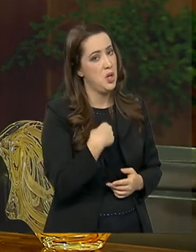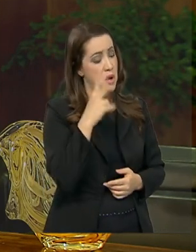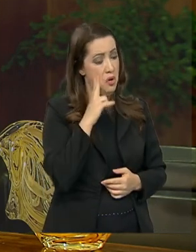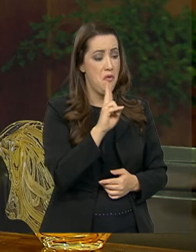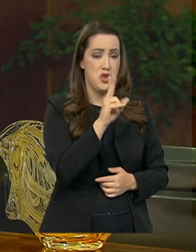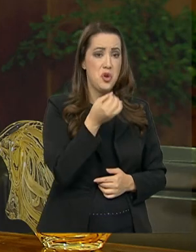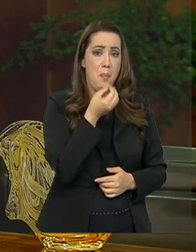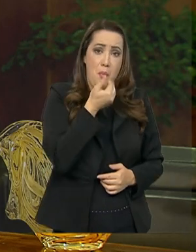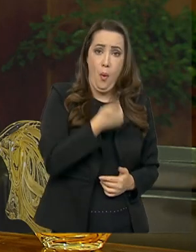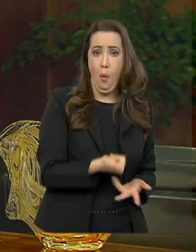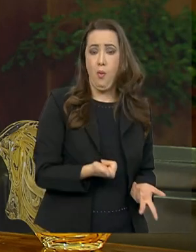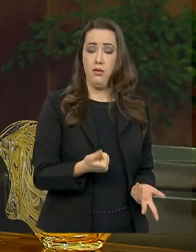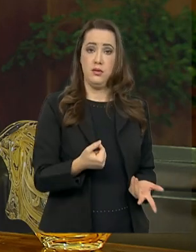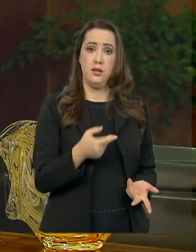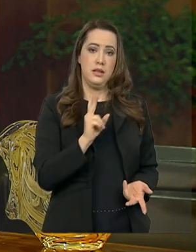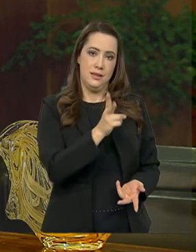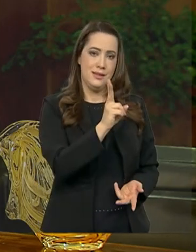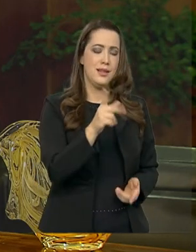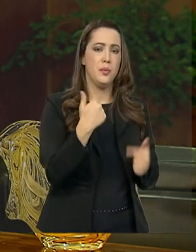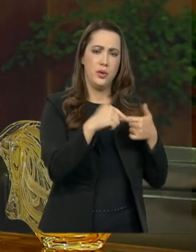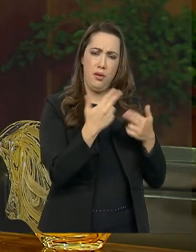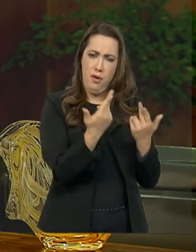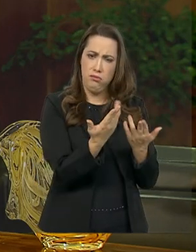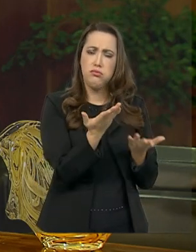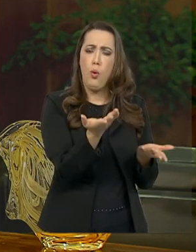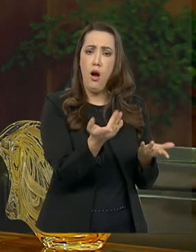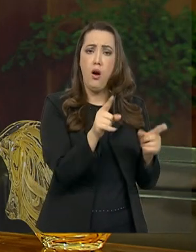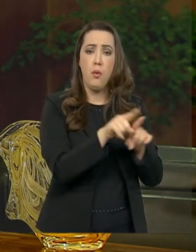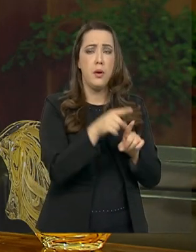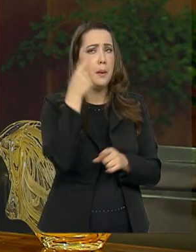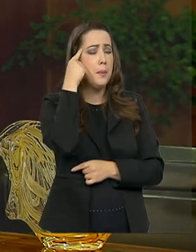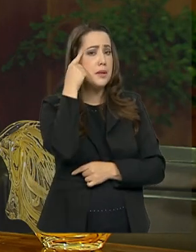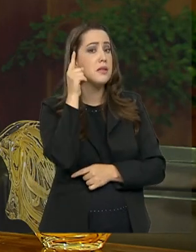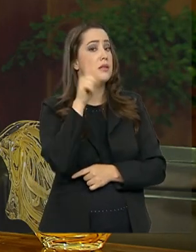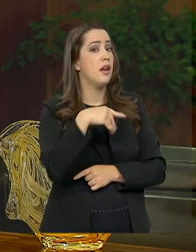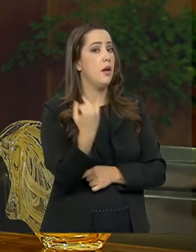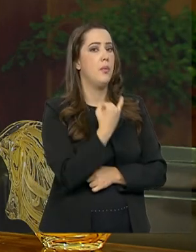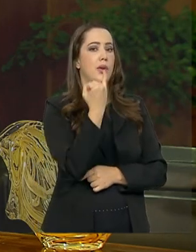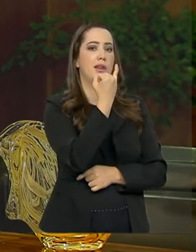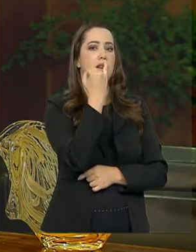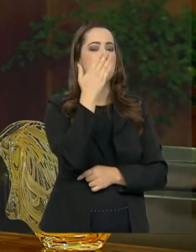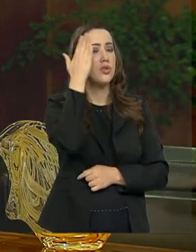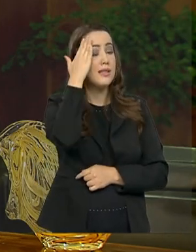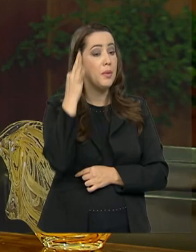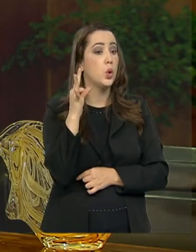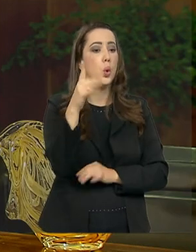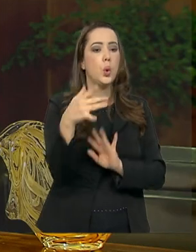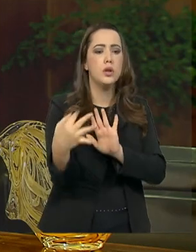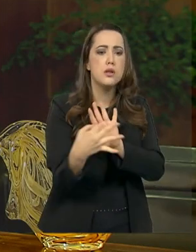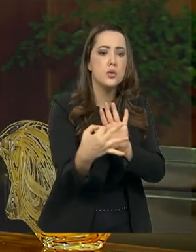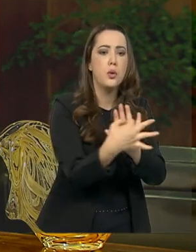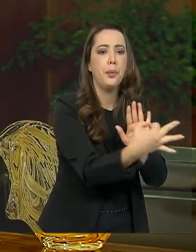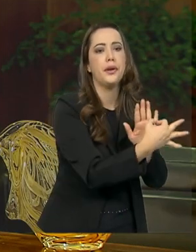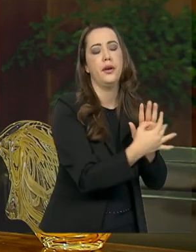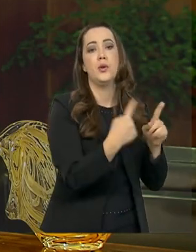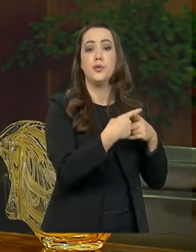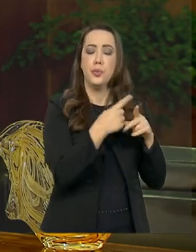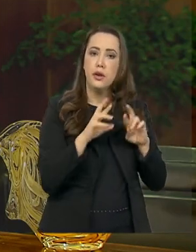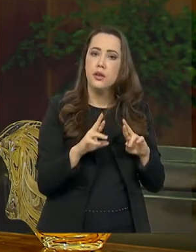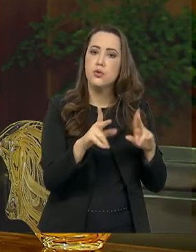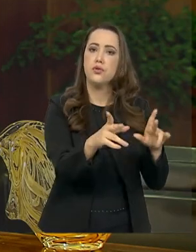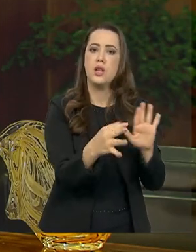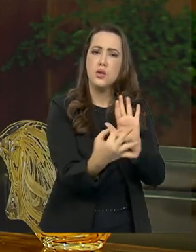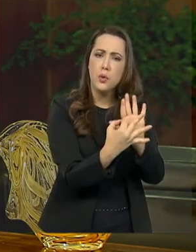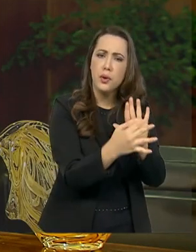procuro agir dessa maneira. Penso que é importante nós ouvirmos todas as posições, as diferenças são importantes para que nós